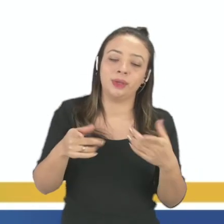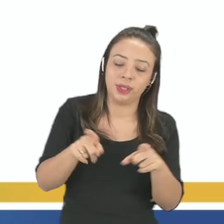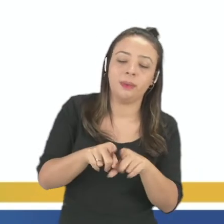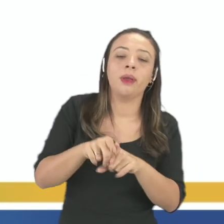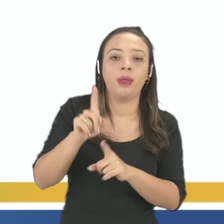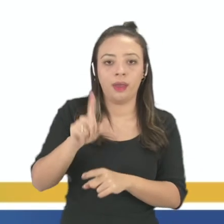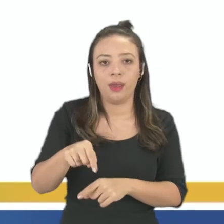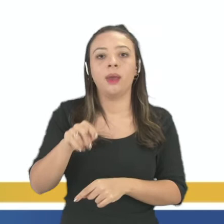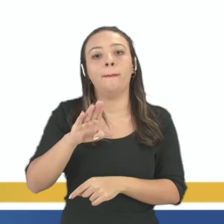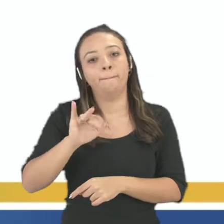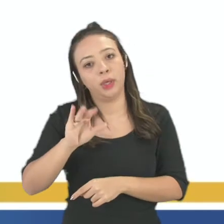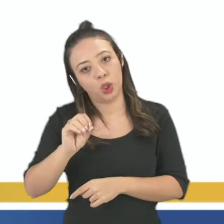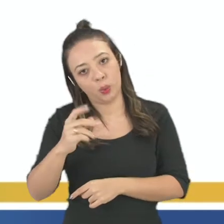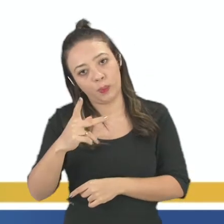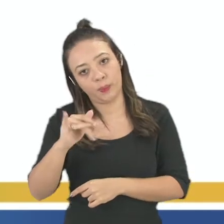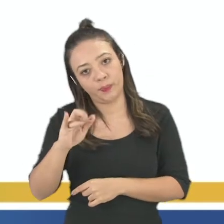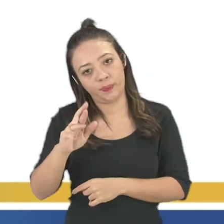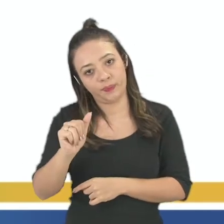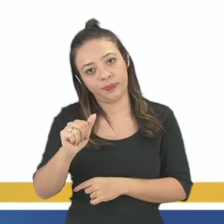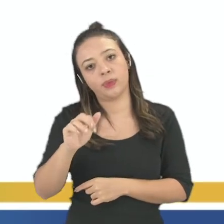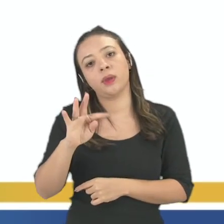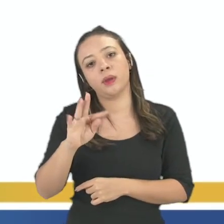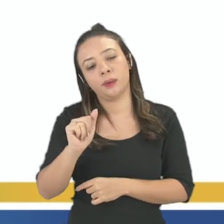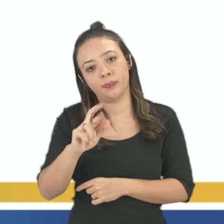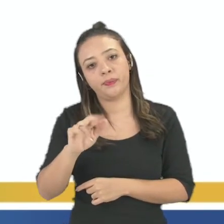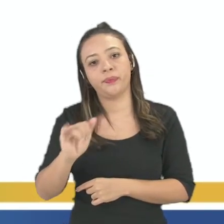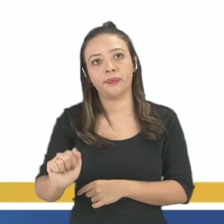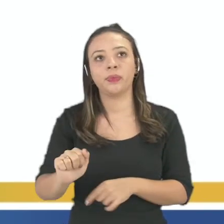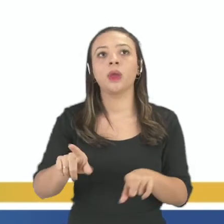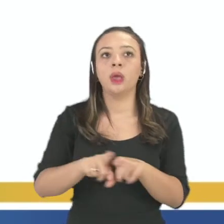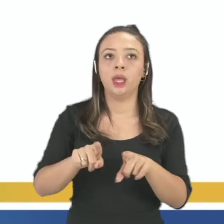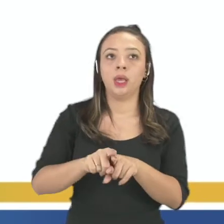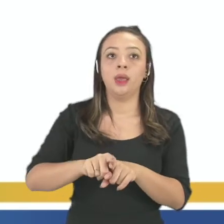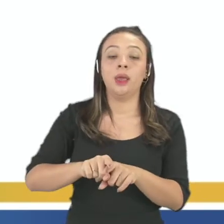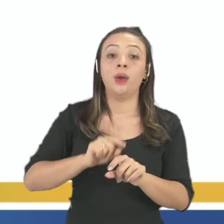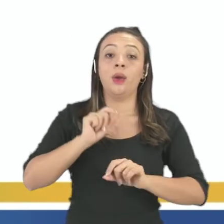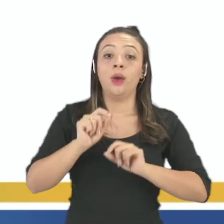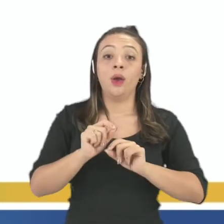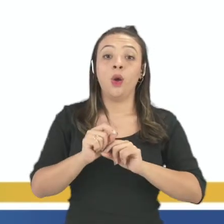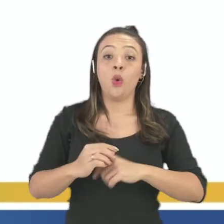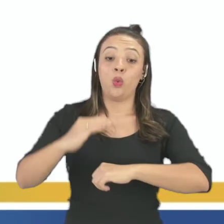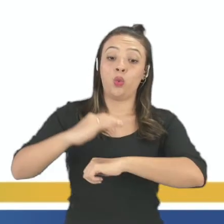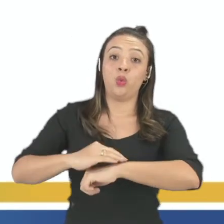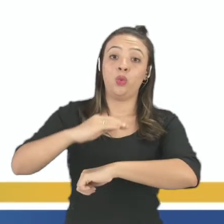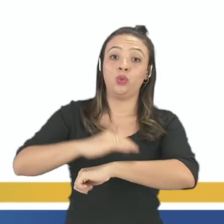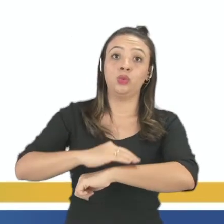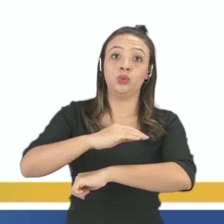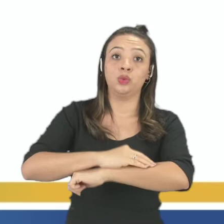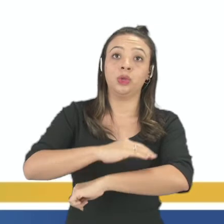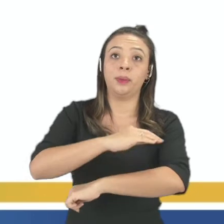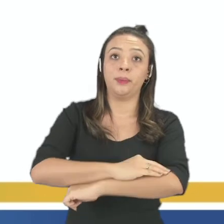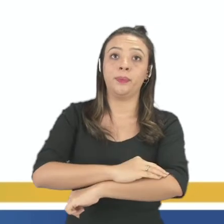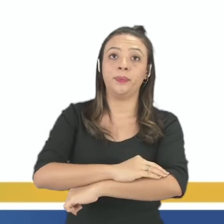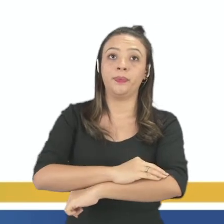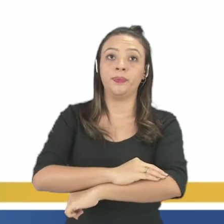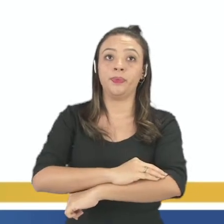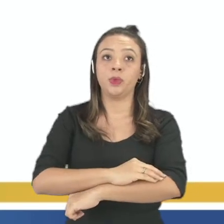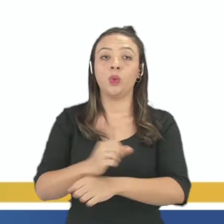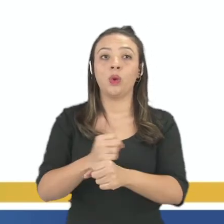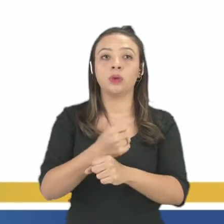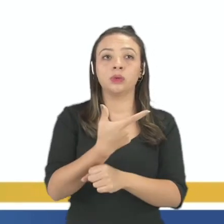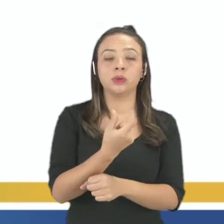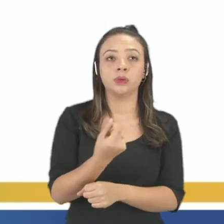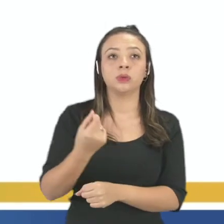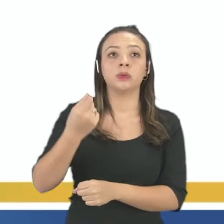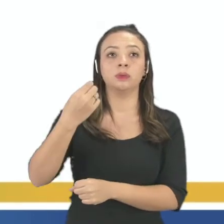biopirataria. Outro caso, gente, é o do sapo campô. Vamos lá. Em 2003, laboratórios